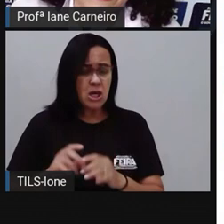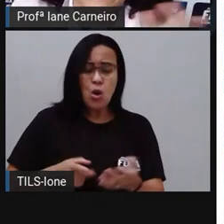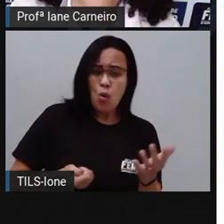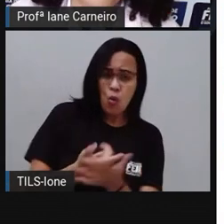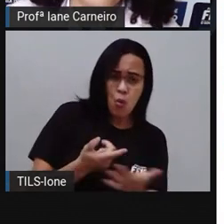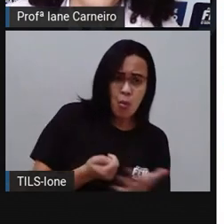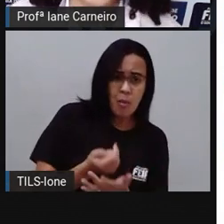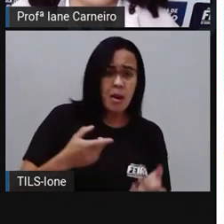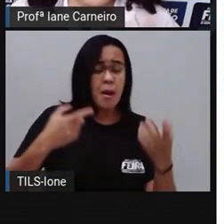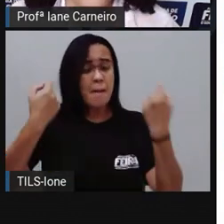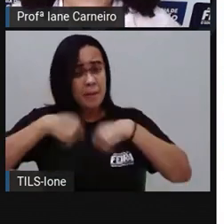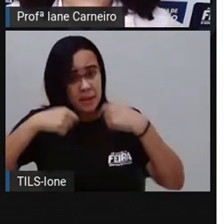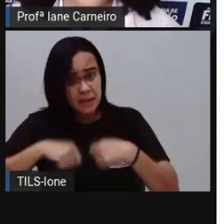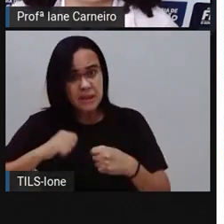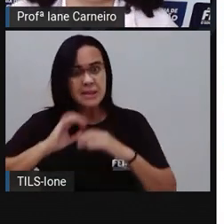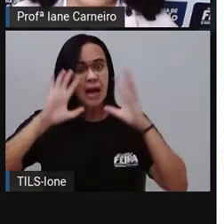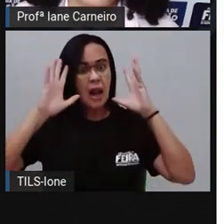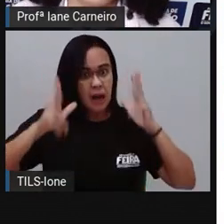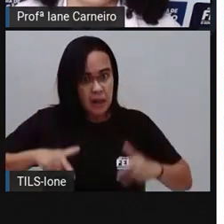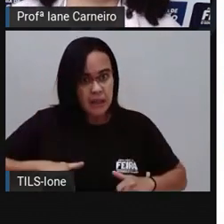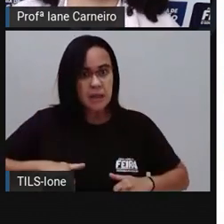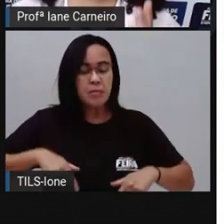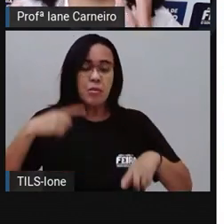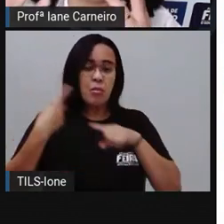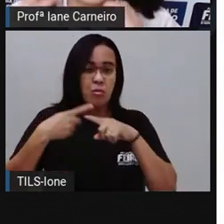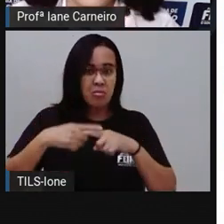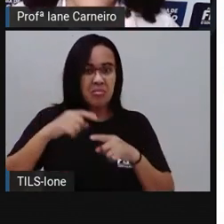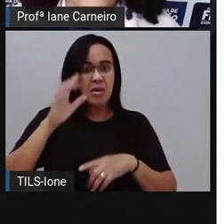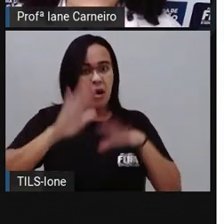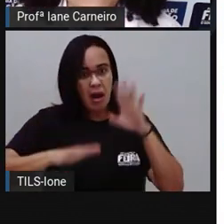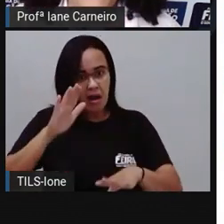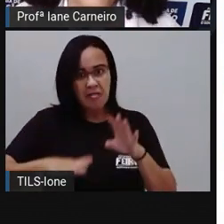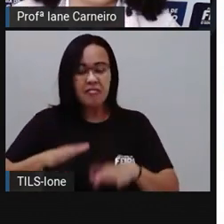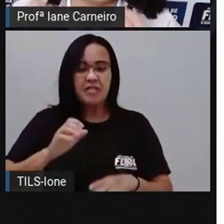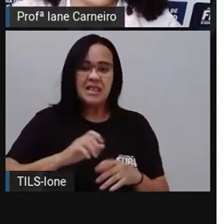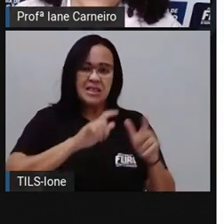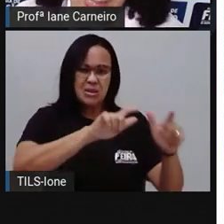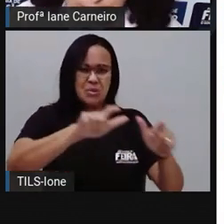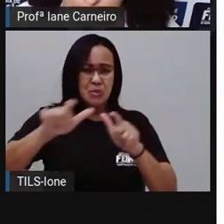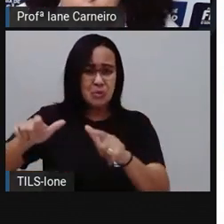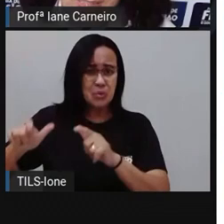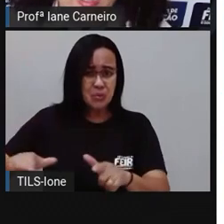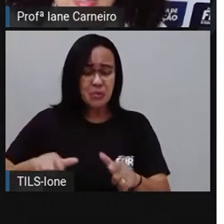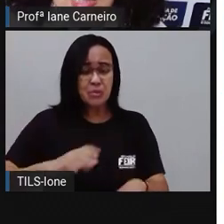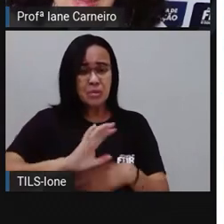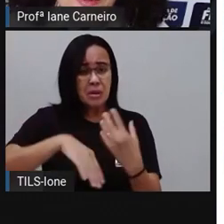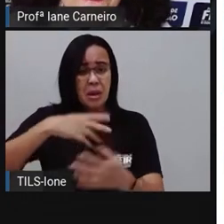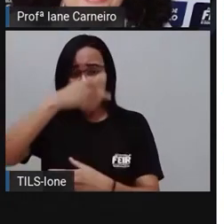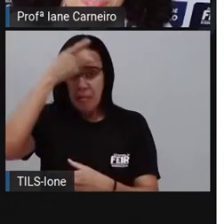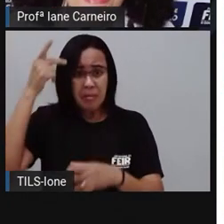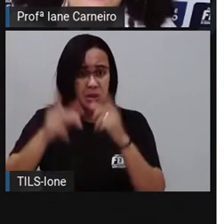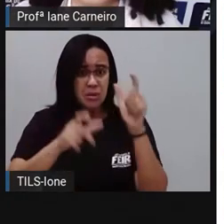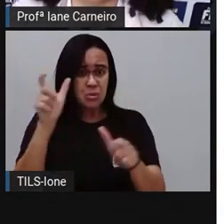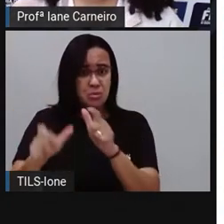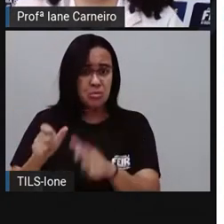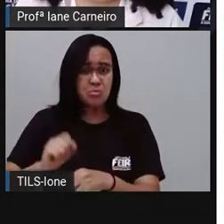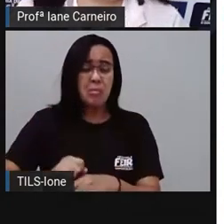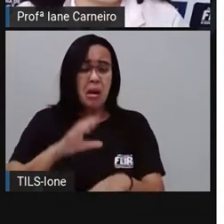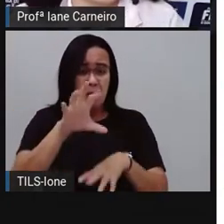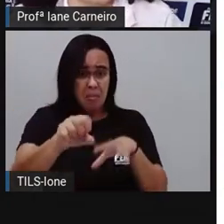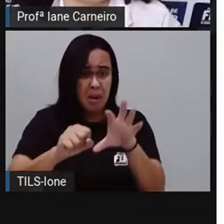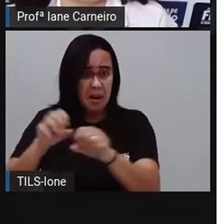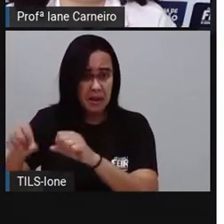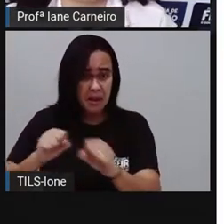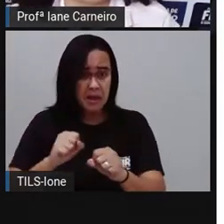o material que a gente comprou pode ficar contaminado e sujo. Então, tem que limpar a higienizar assim que chega em casa, tá bom? Então,